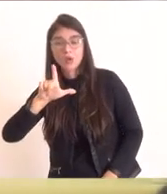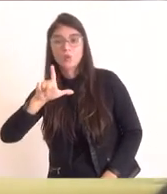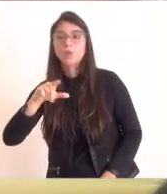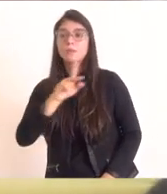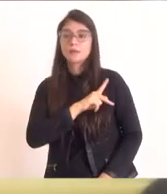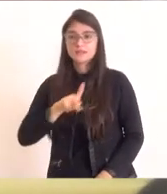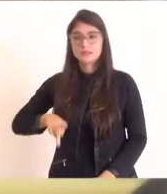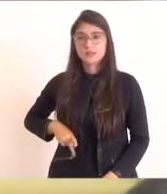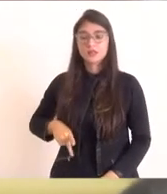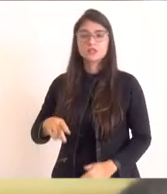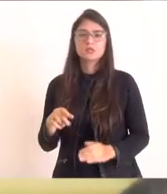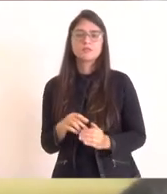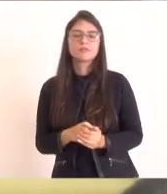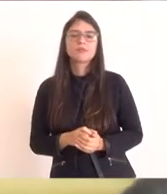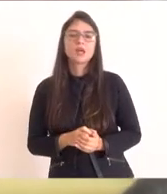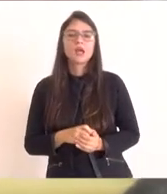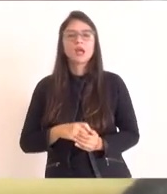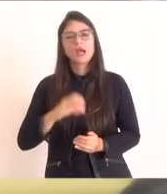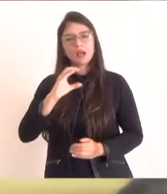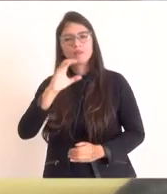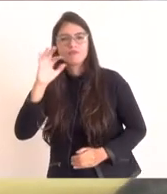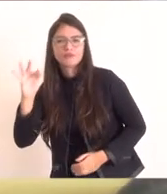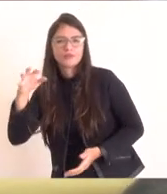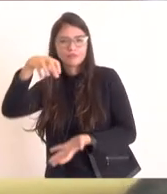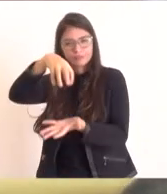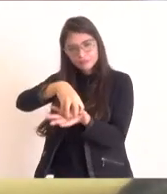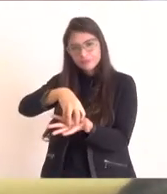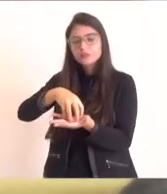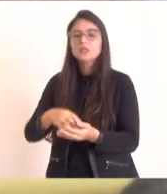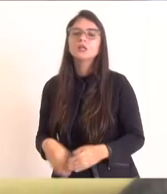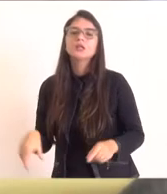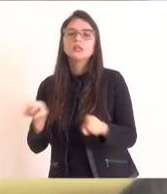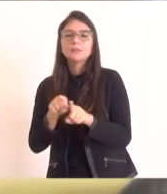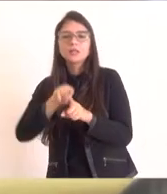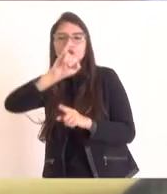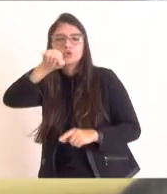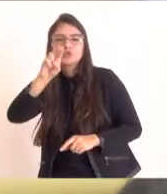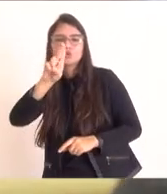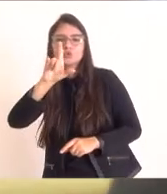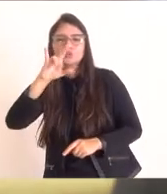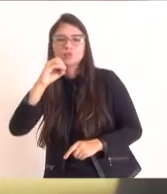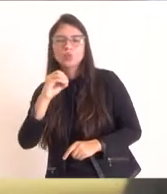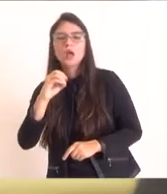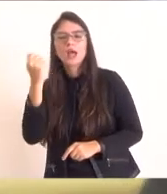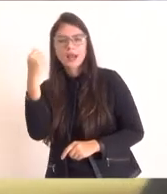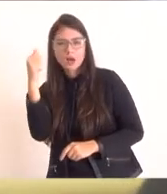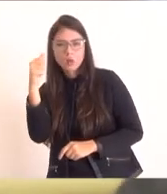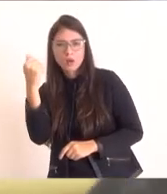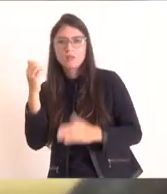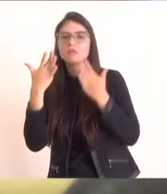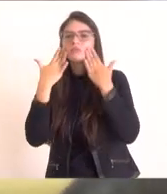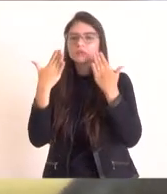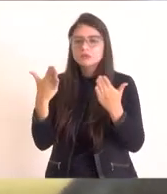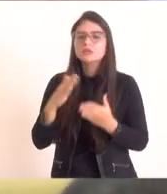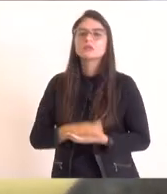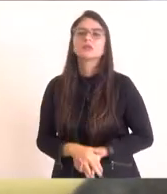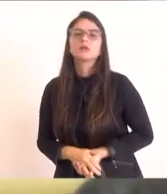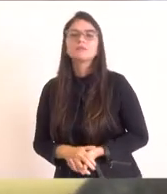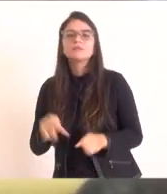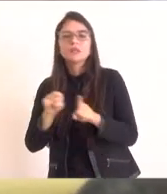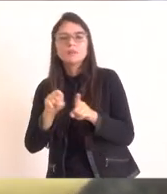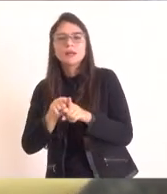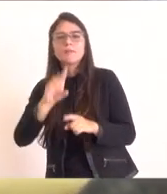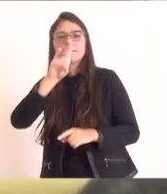Josias Dachel, vereador de Cabo Frio, Júlio César, presidente da Câmara de Araruama, Rafael Aguiar, presidente da Câmara Municipal de Armação de